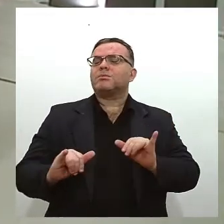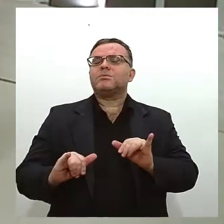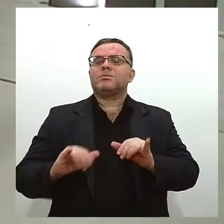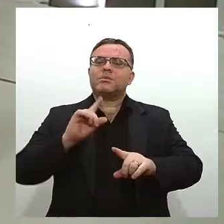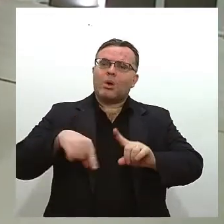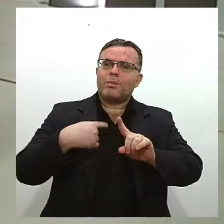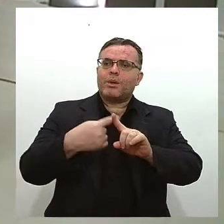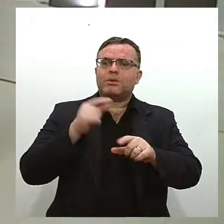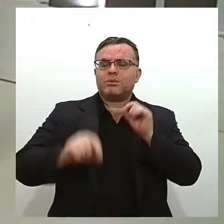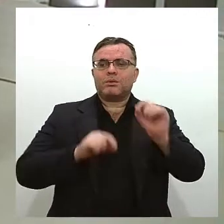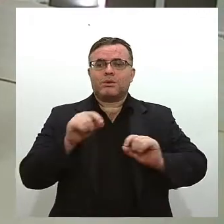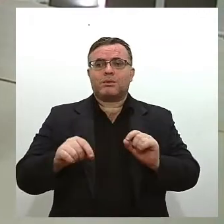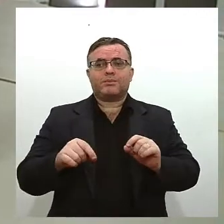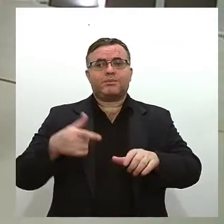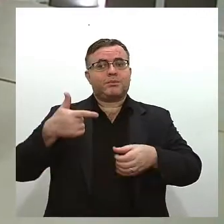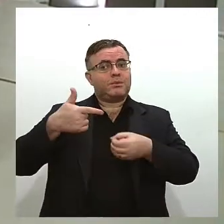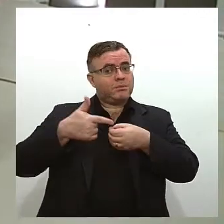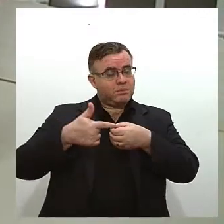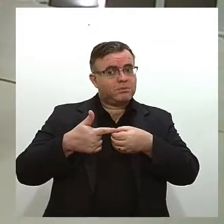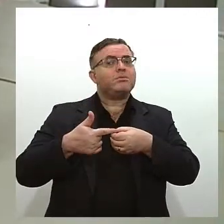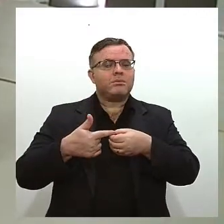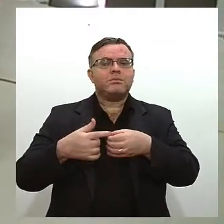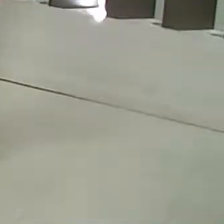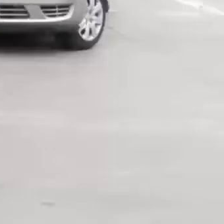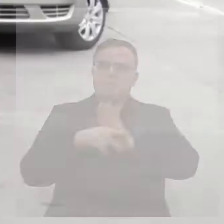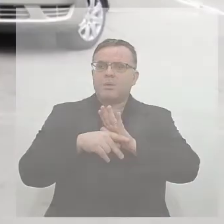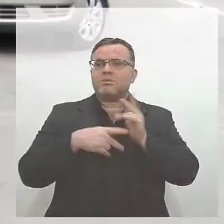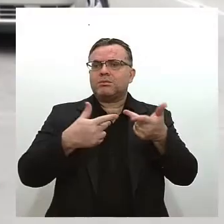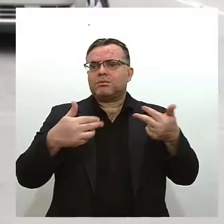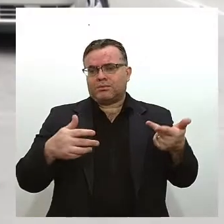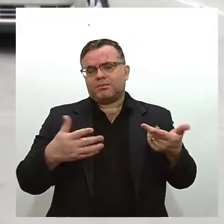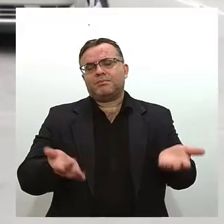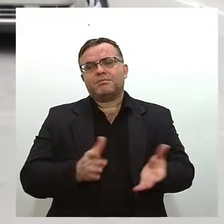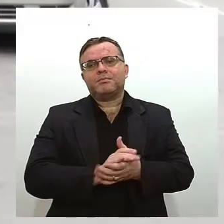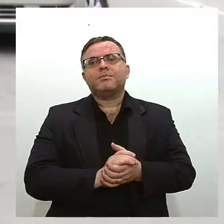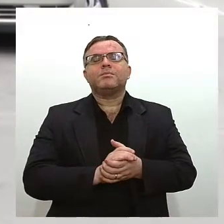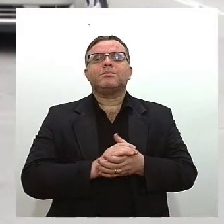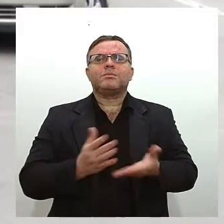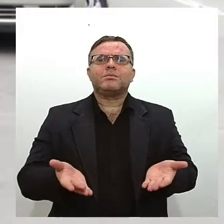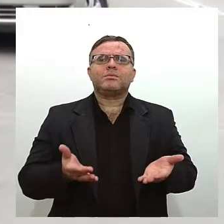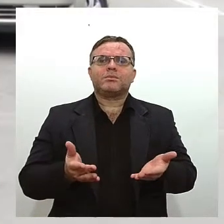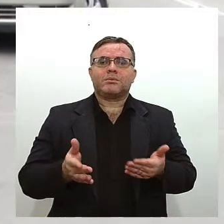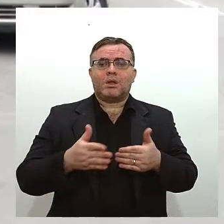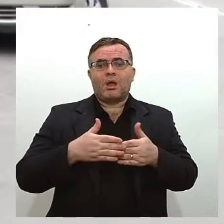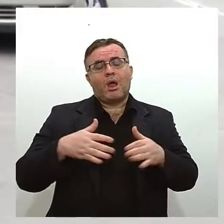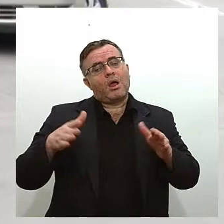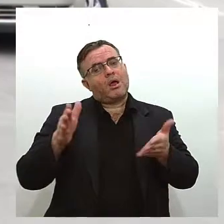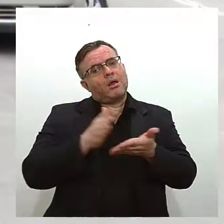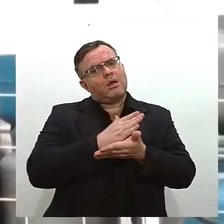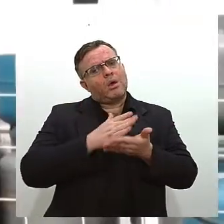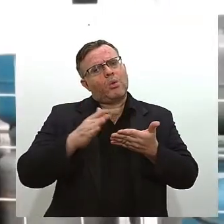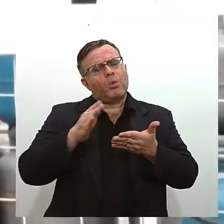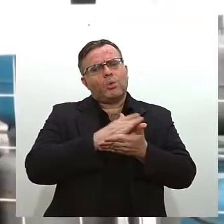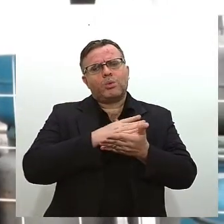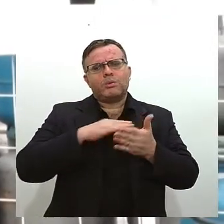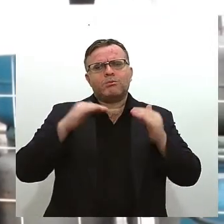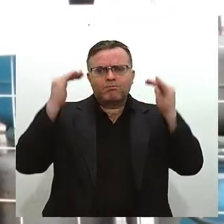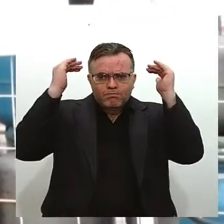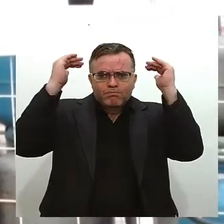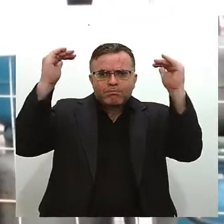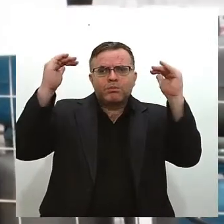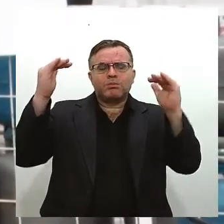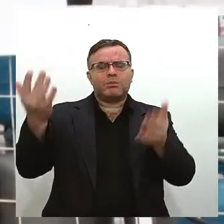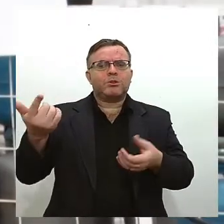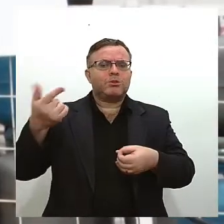gasolina e o diesel. Veja na reportagem de Marcos Borges. Por enquanto, em alguns postos de combustível, ainda é